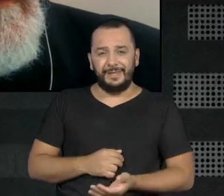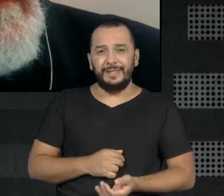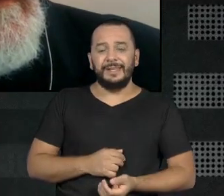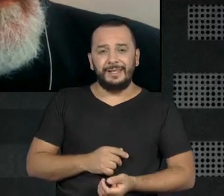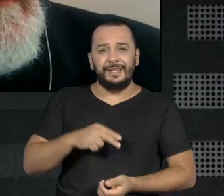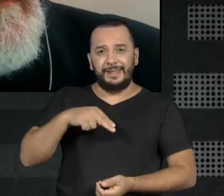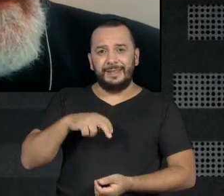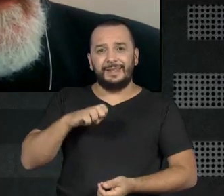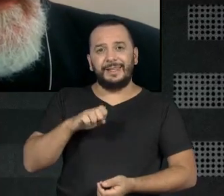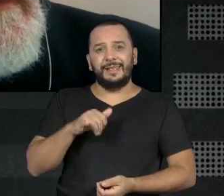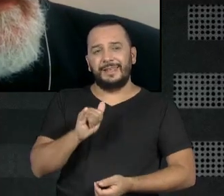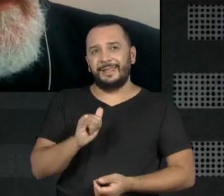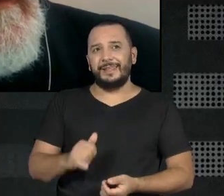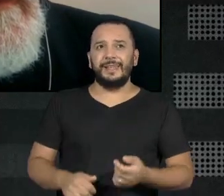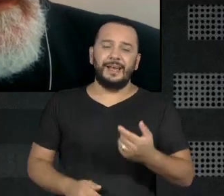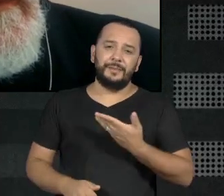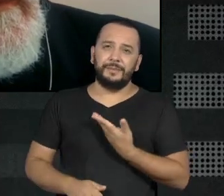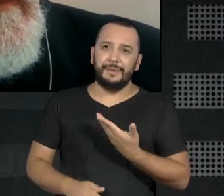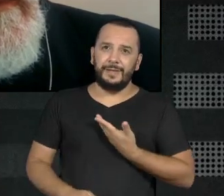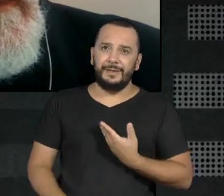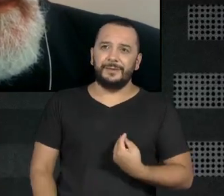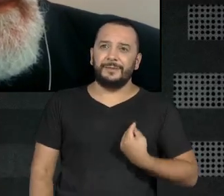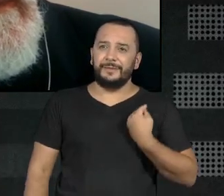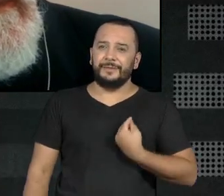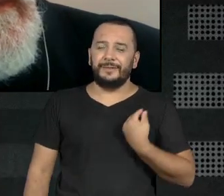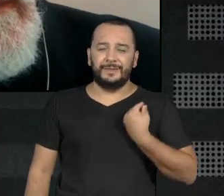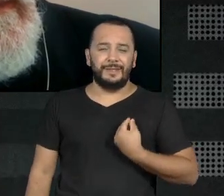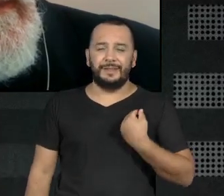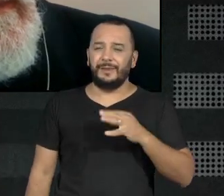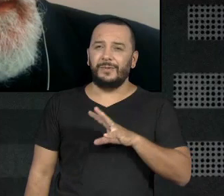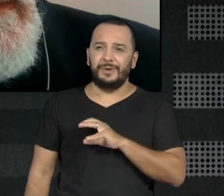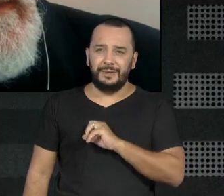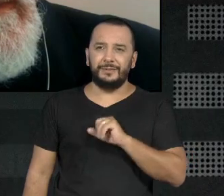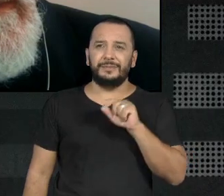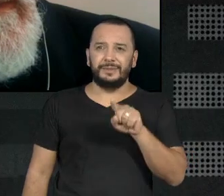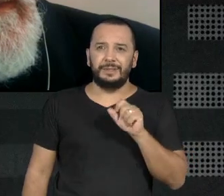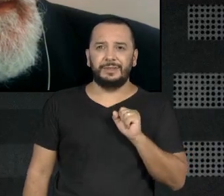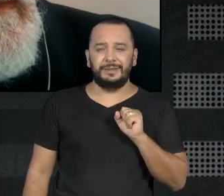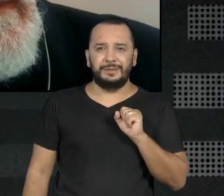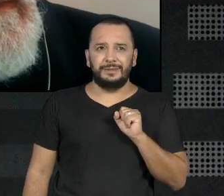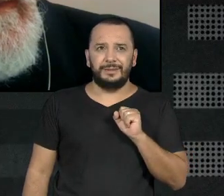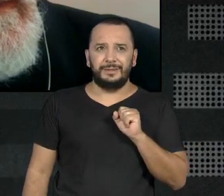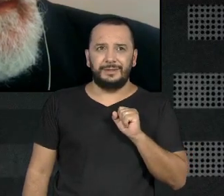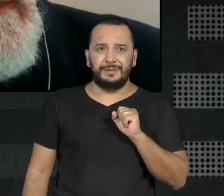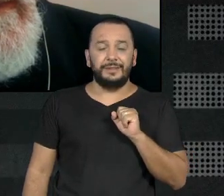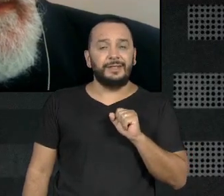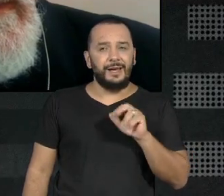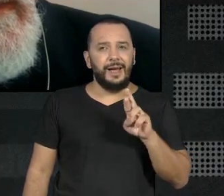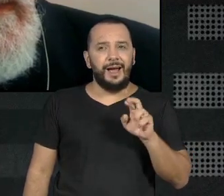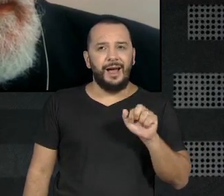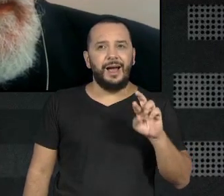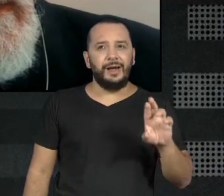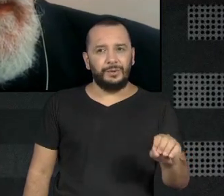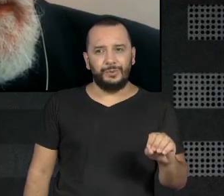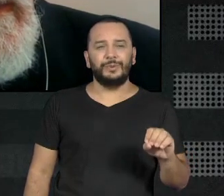parte da minha vida, é muito amor, eu sinto muito amor por você. É raro ter no mundo teatral